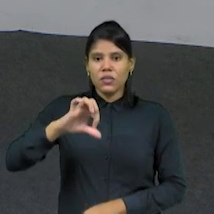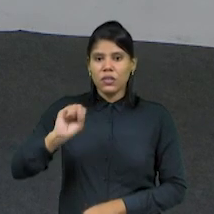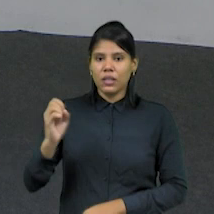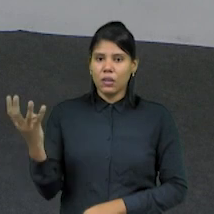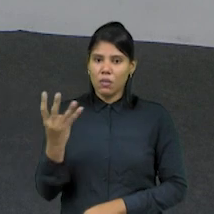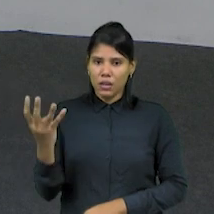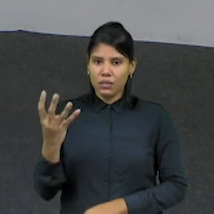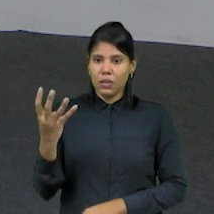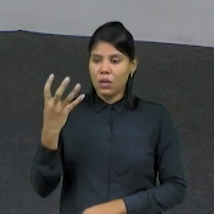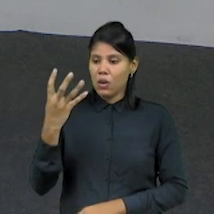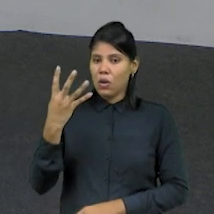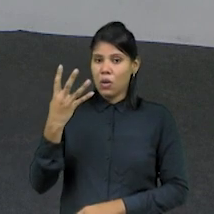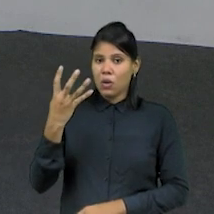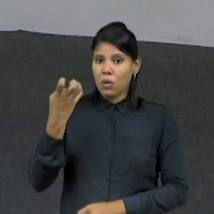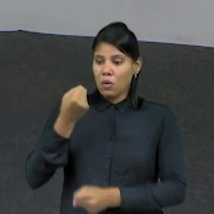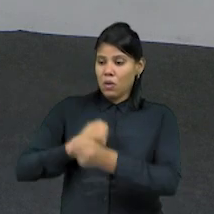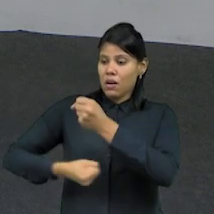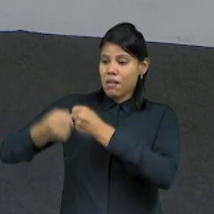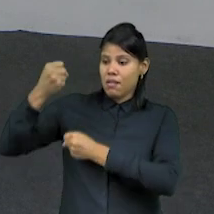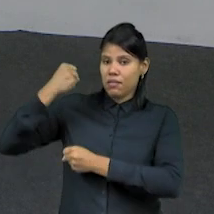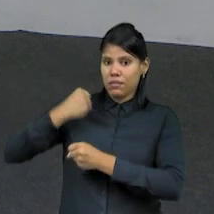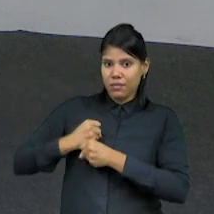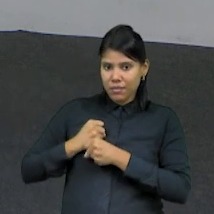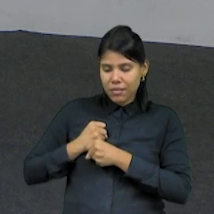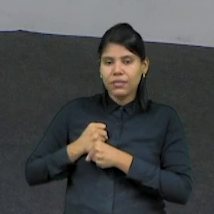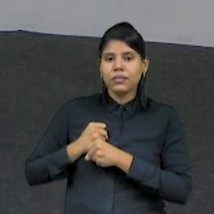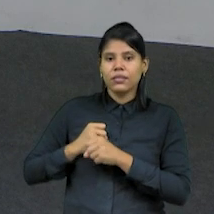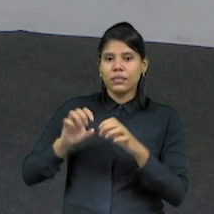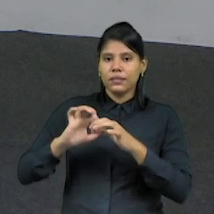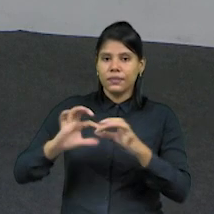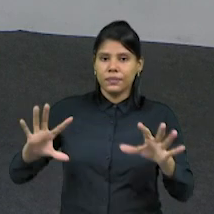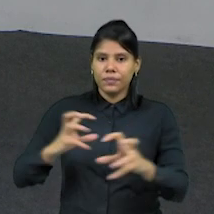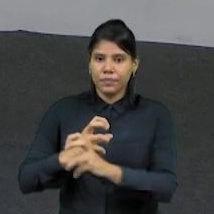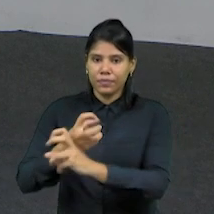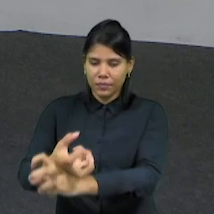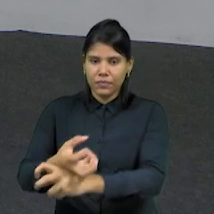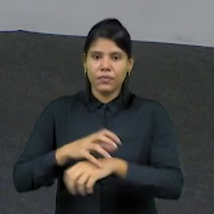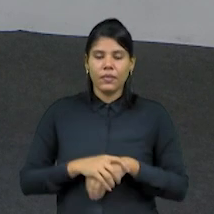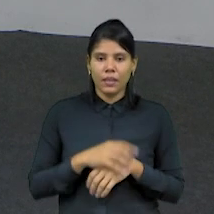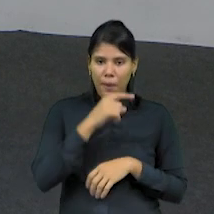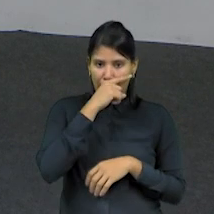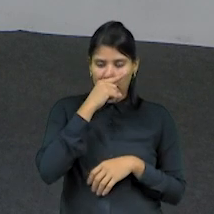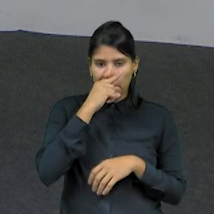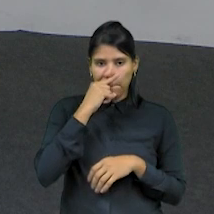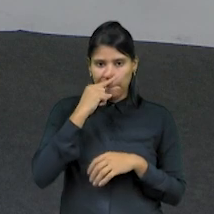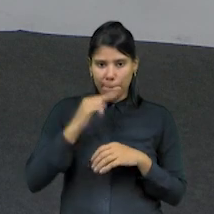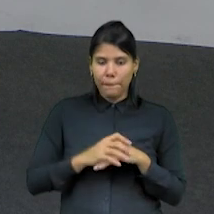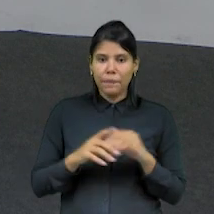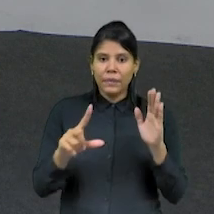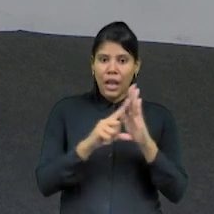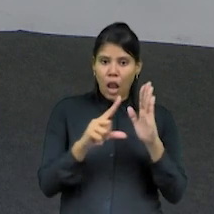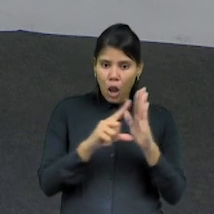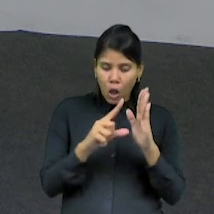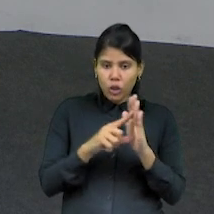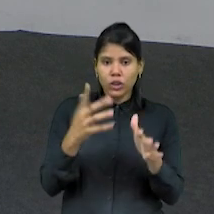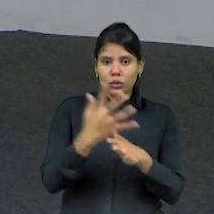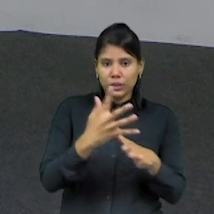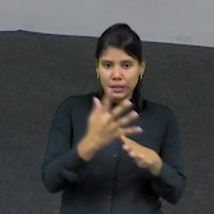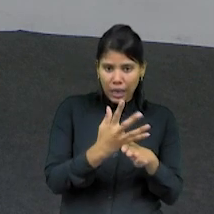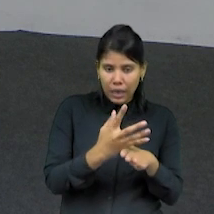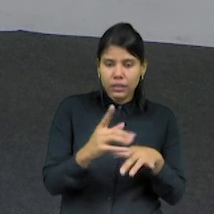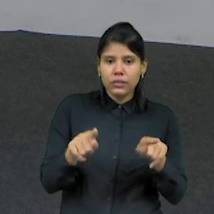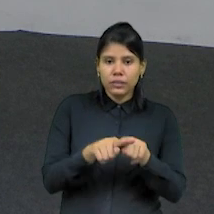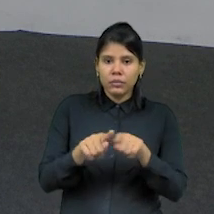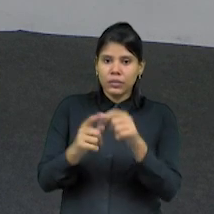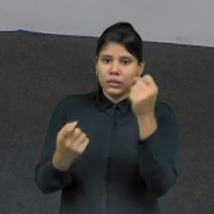abolição da escravatura no Brasil. As lojas de rua do centro da Avenida Monsenhor Tabosa, dos bairros e dos shopping centers